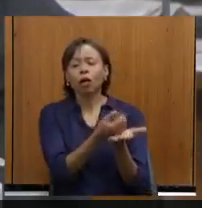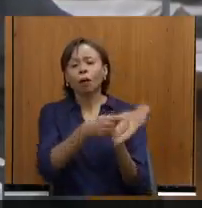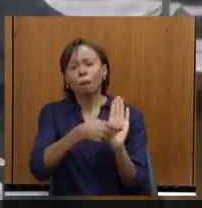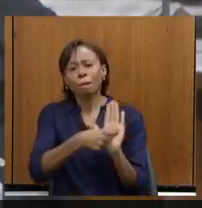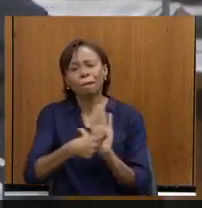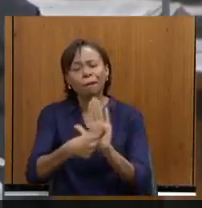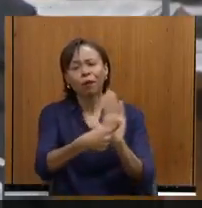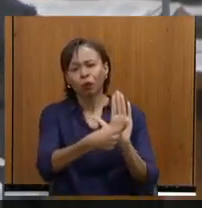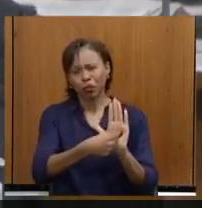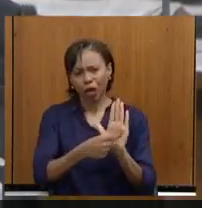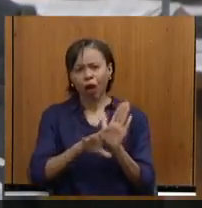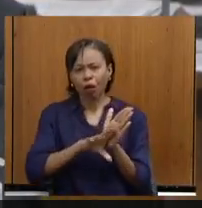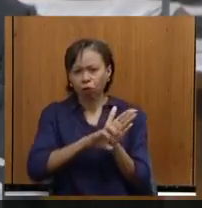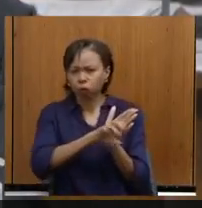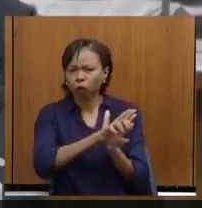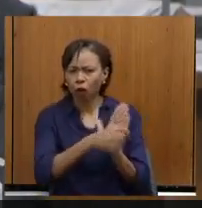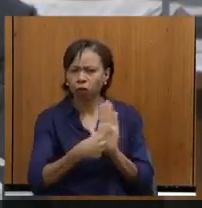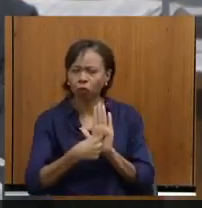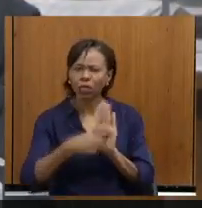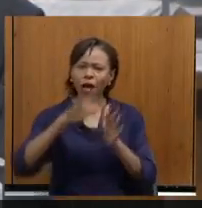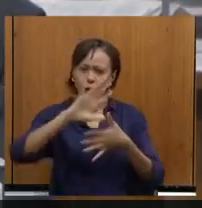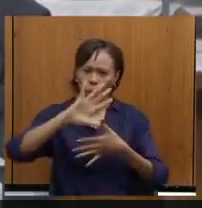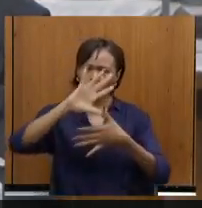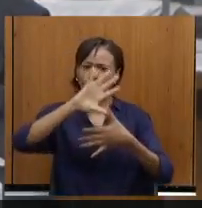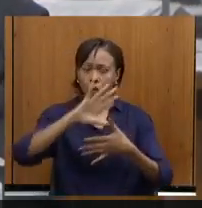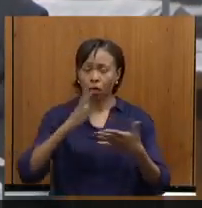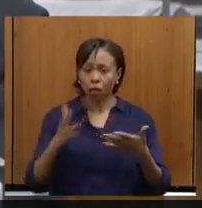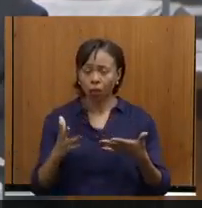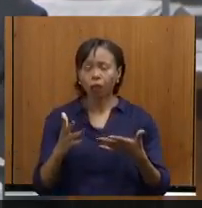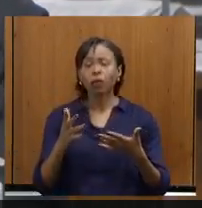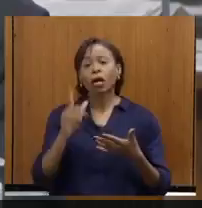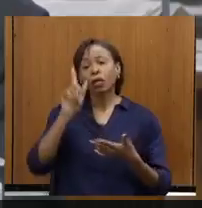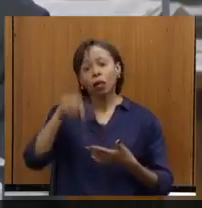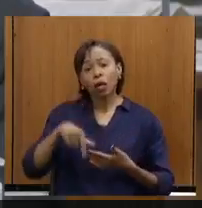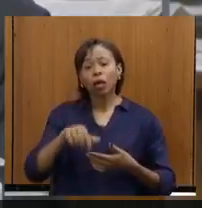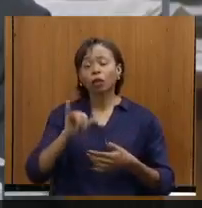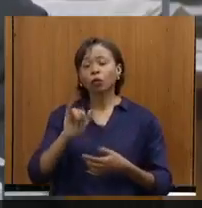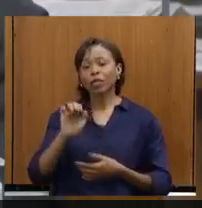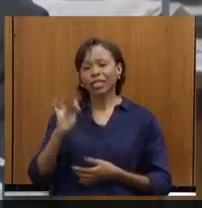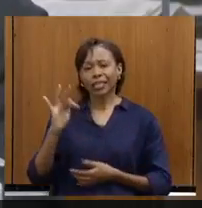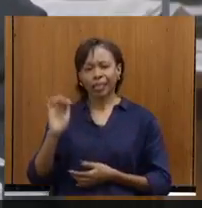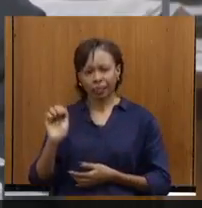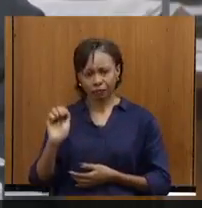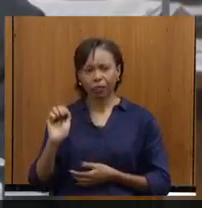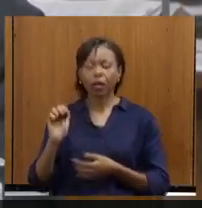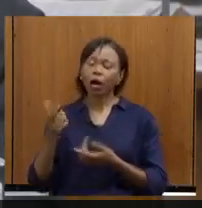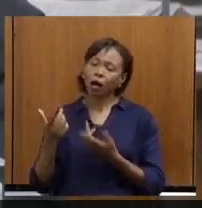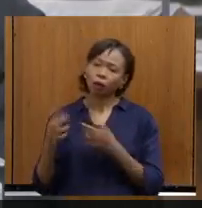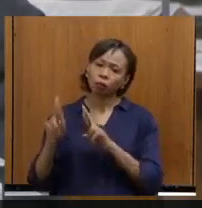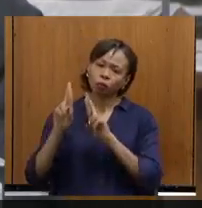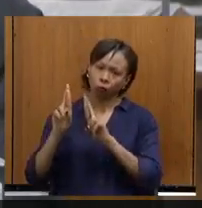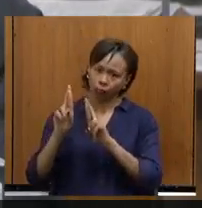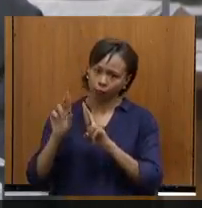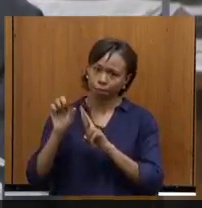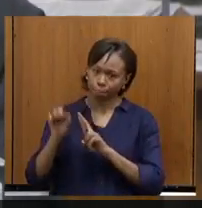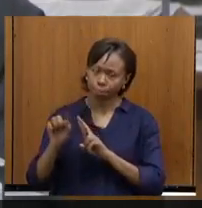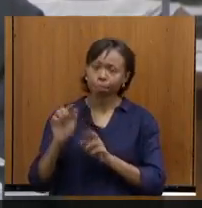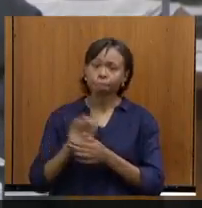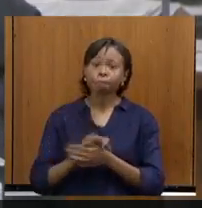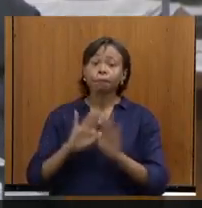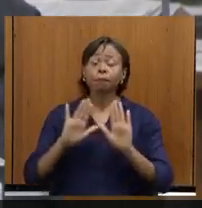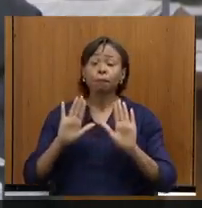via georreferenciada. Então, esse é o papel que o IEFA tem feito, que eu mostrei, de georreferenciamento. No